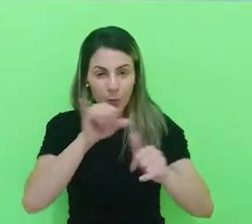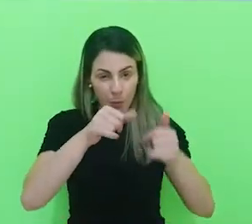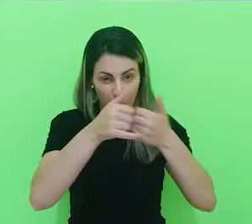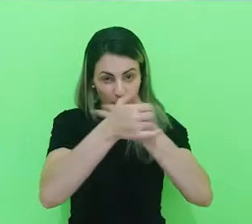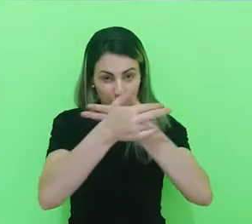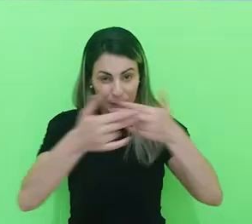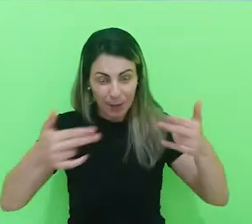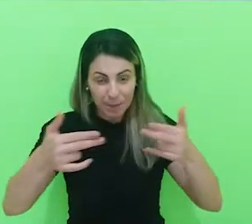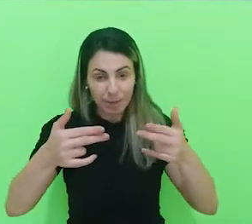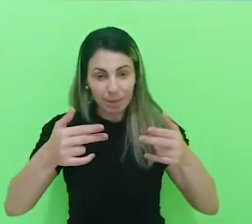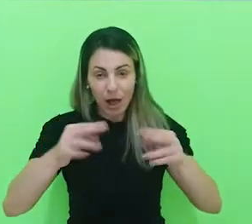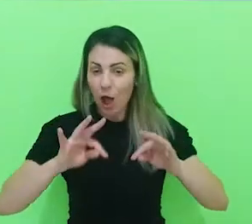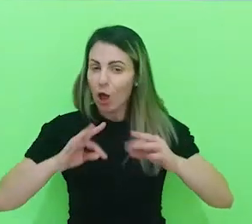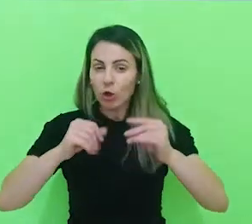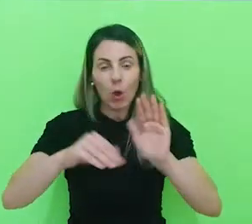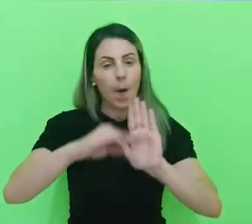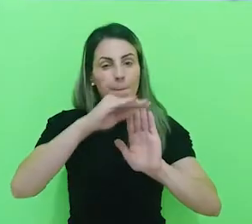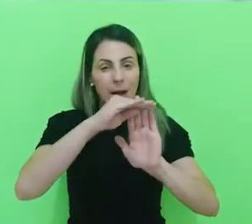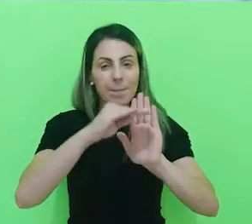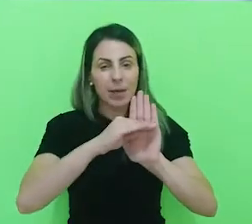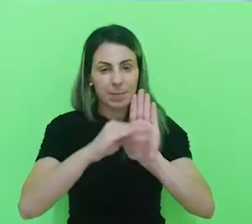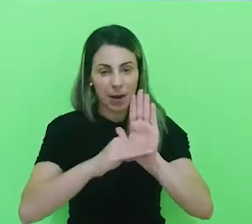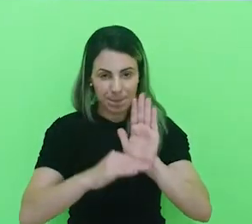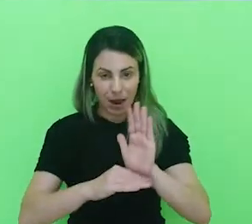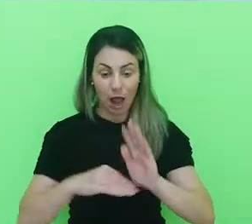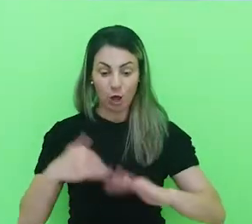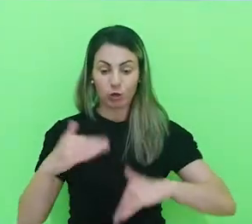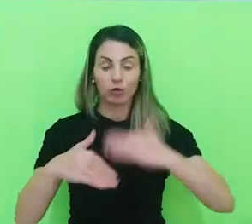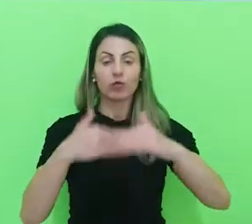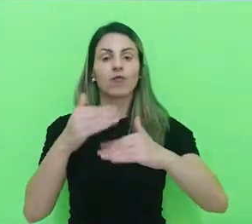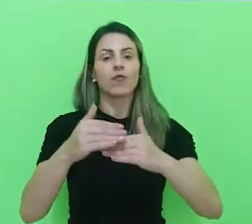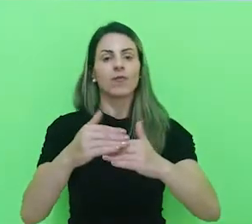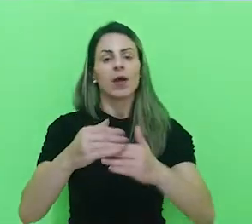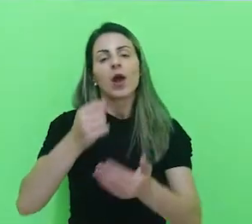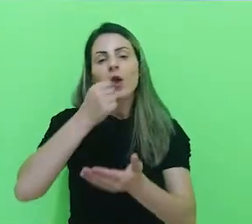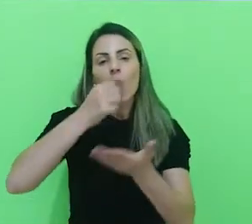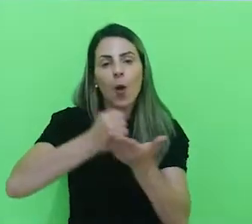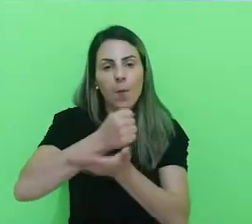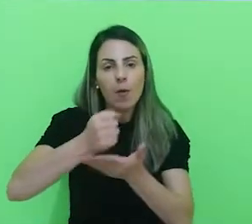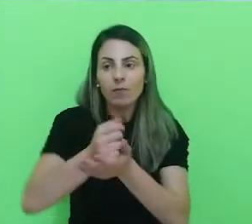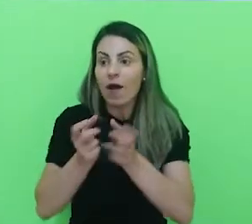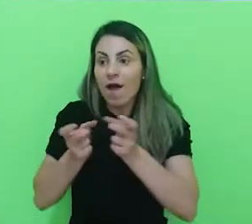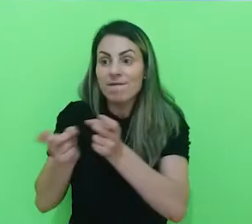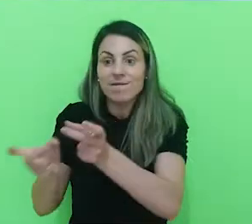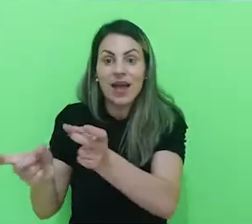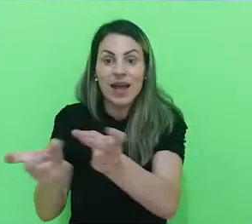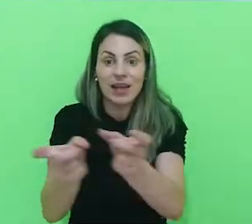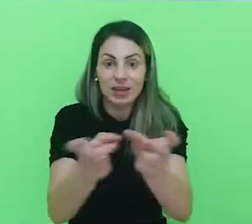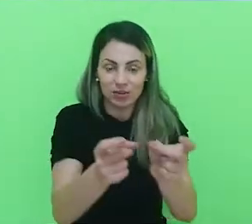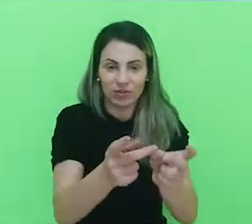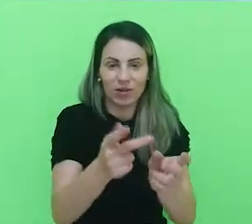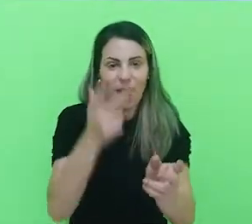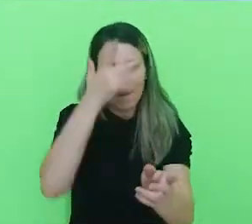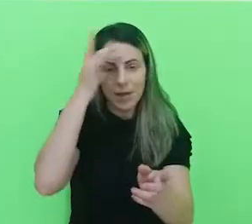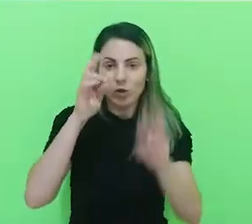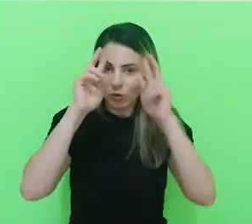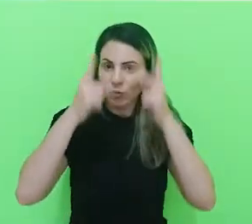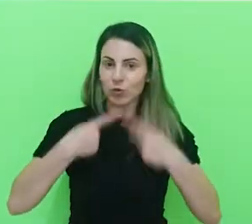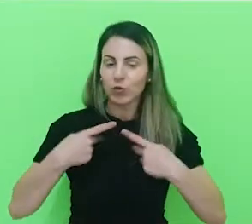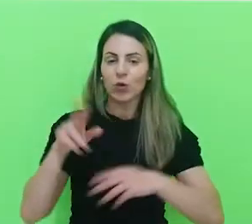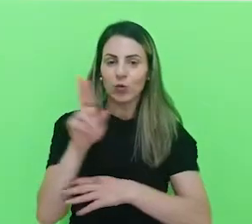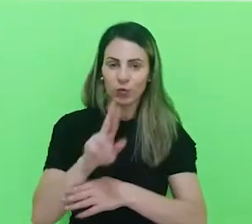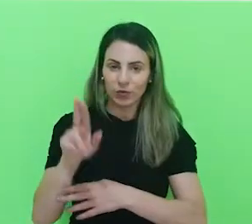e em todas as etapas de desenvolvimento para que esse produto chegue no mercado para consumo humano. Então nós